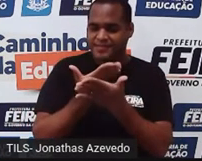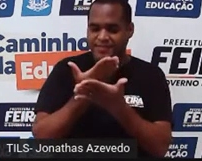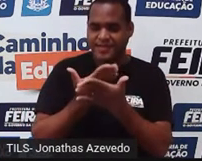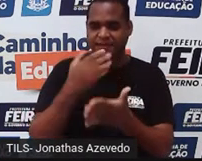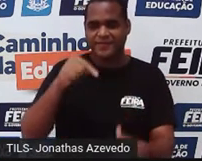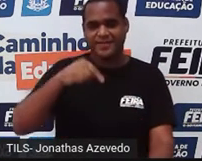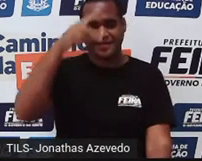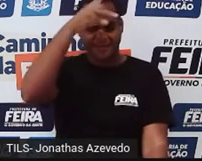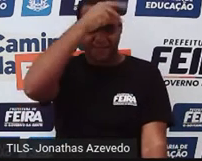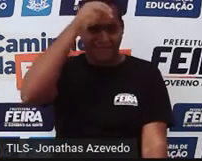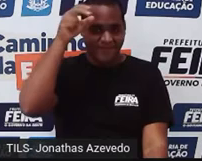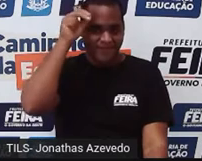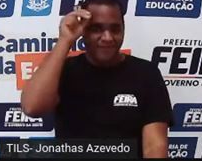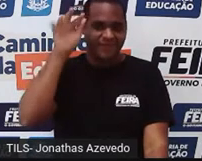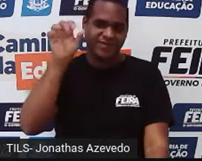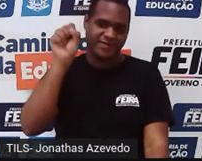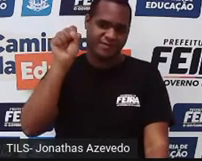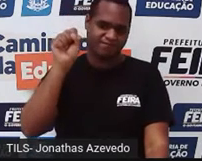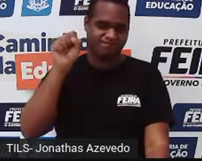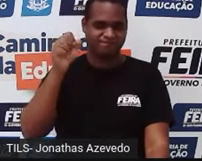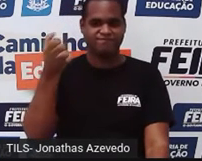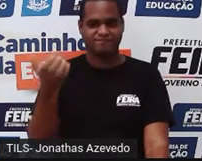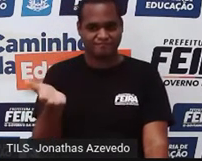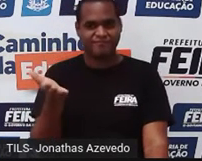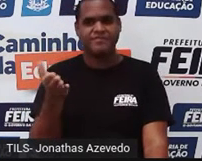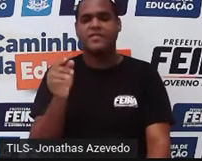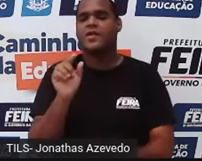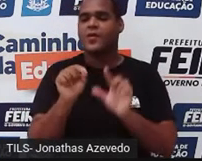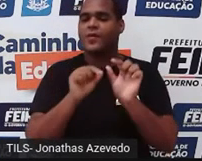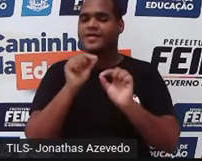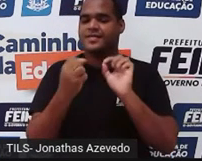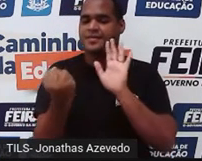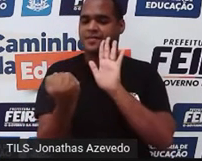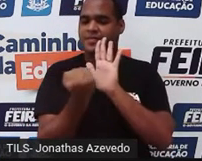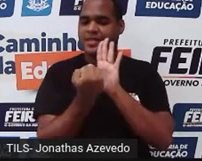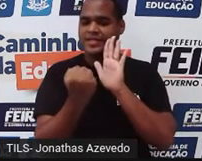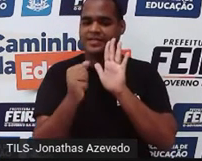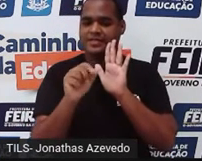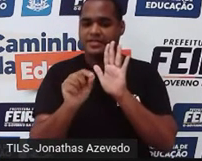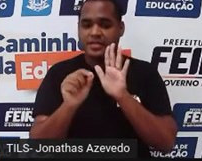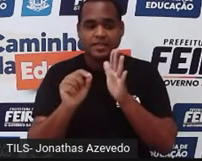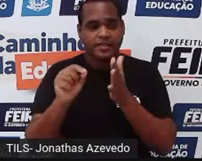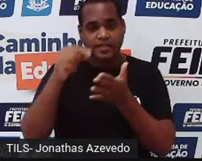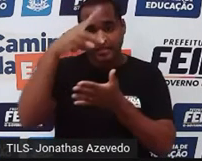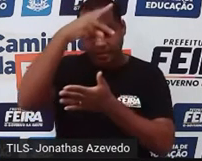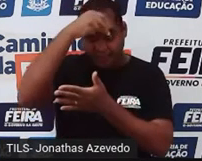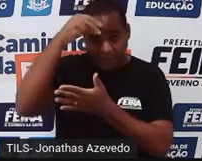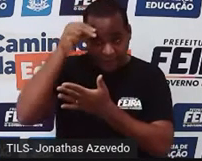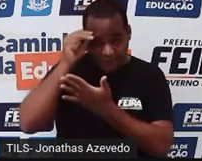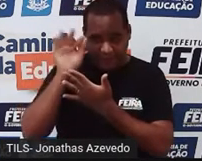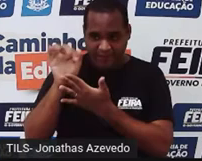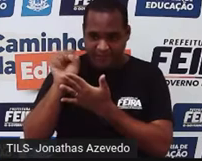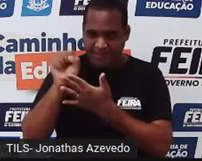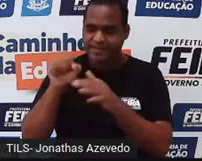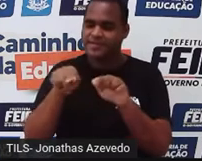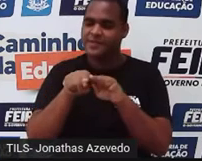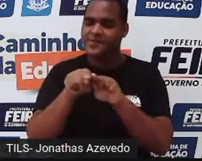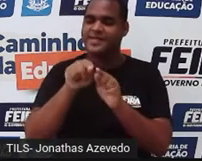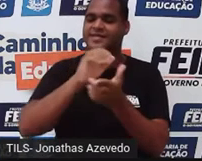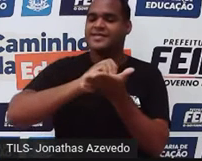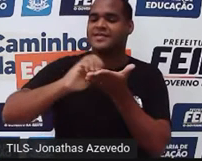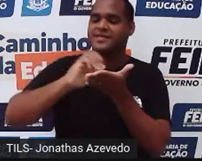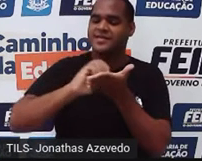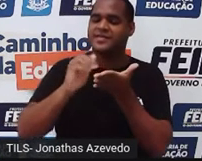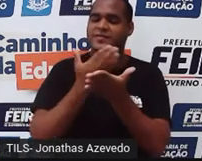Municipal de Educação de Feride Santana, que tem as logomarcas da Prefeitura Municipal de Feride Santana e da